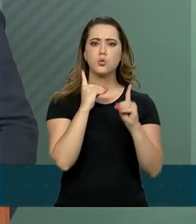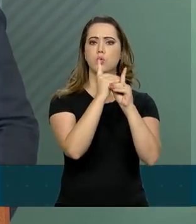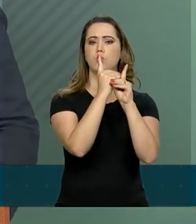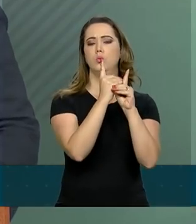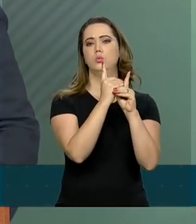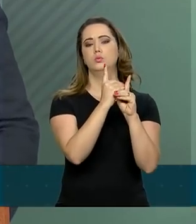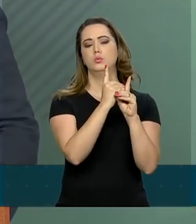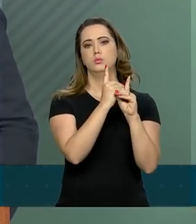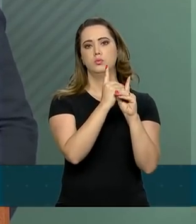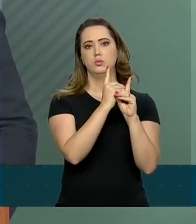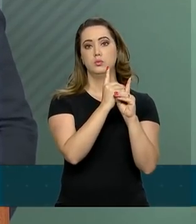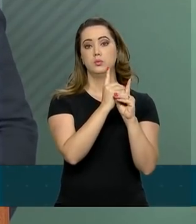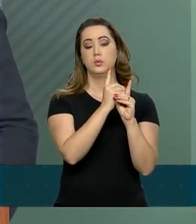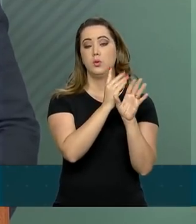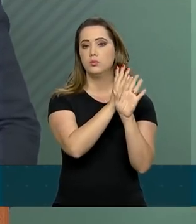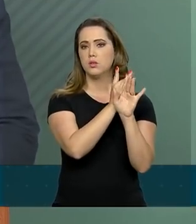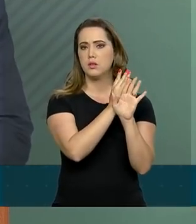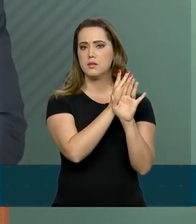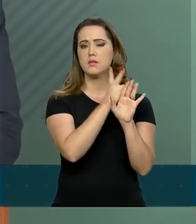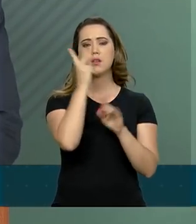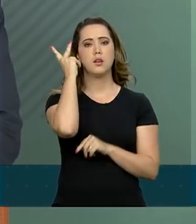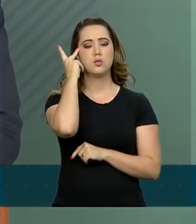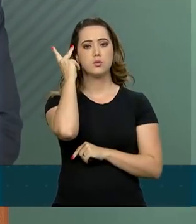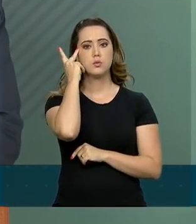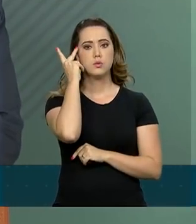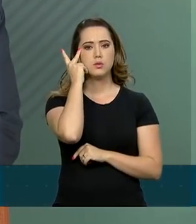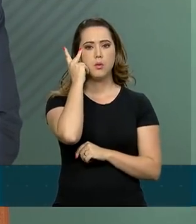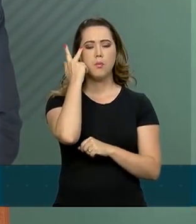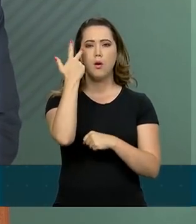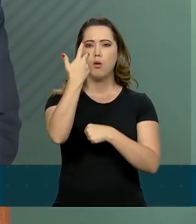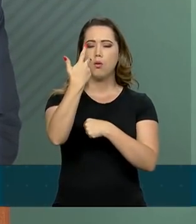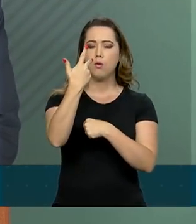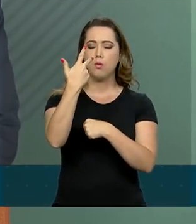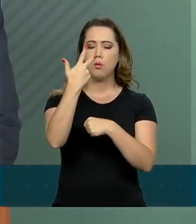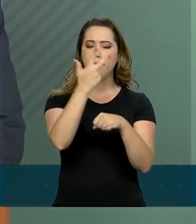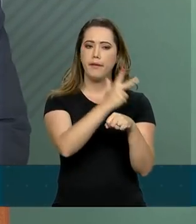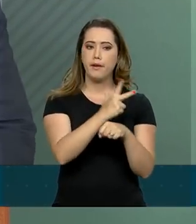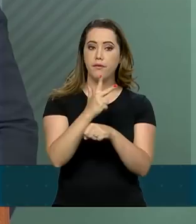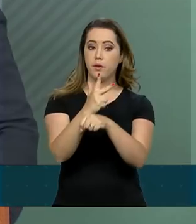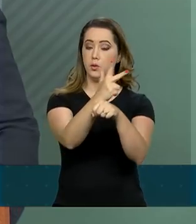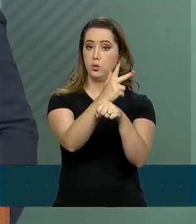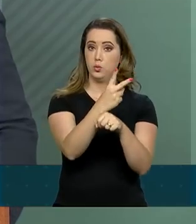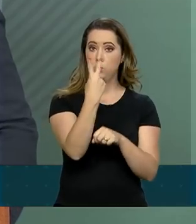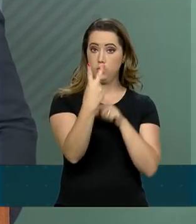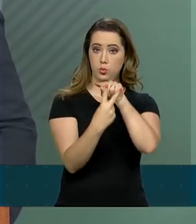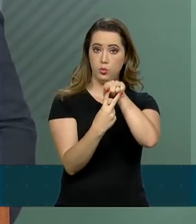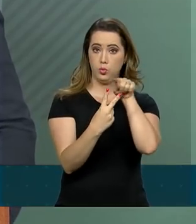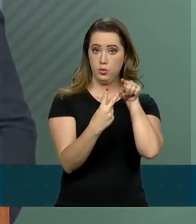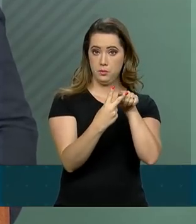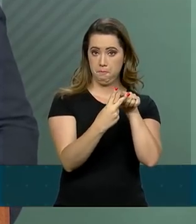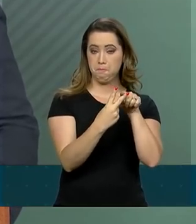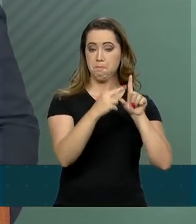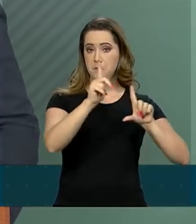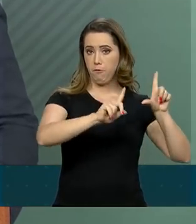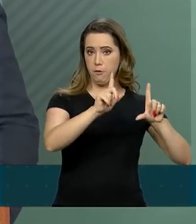na cidade de São Paulo fazendo gravação em dois programas de televisão no SBT,